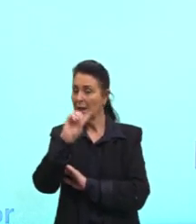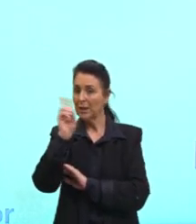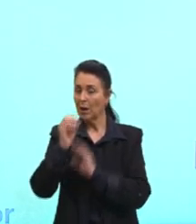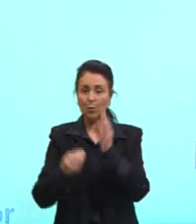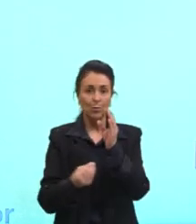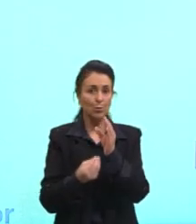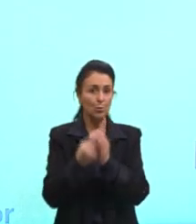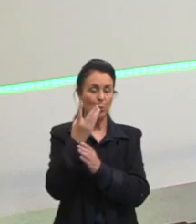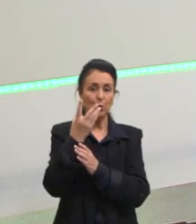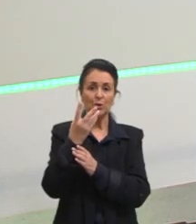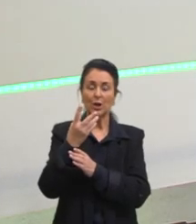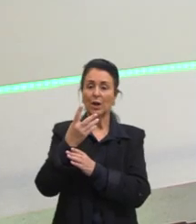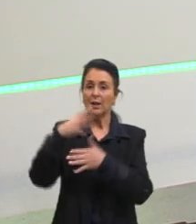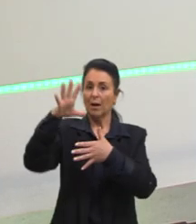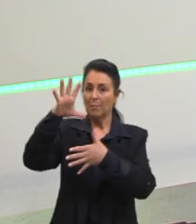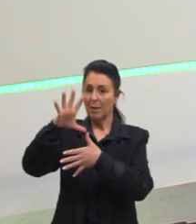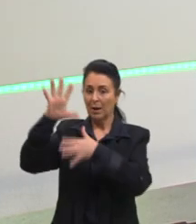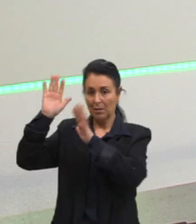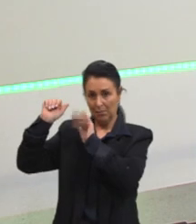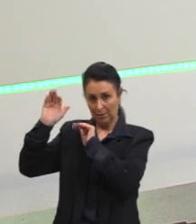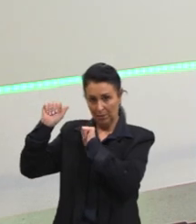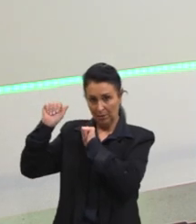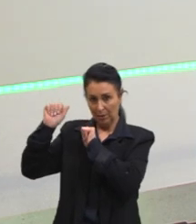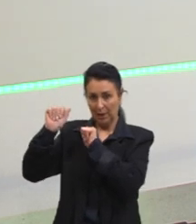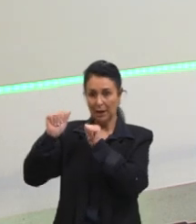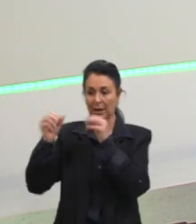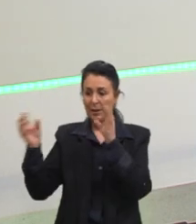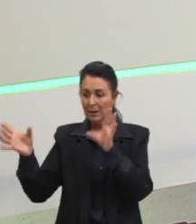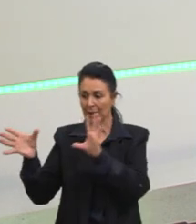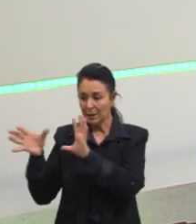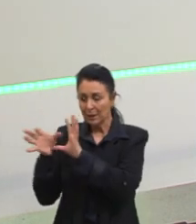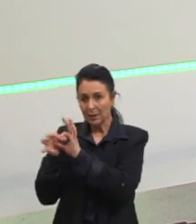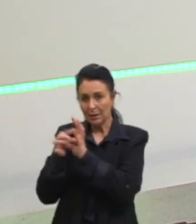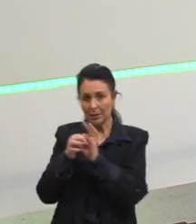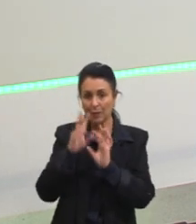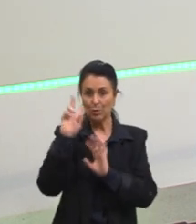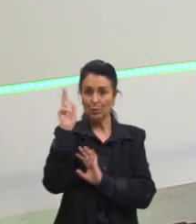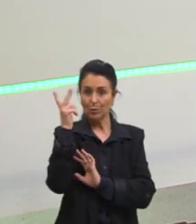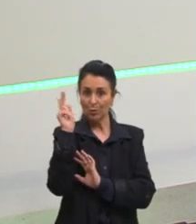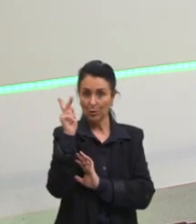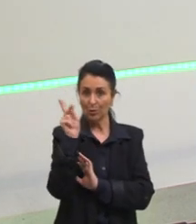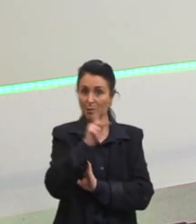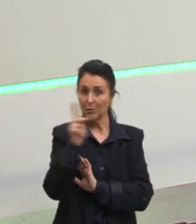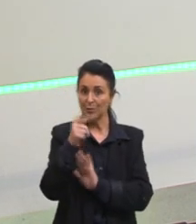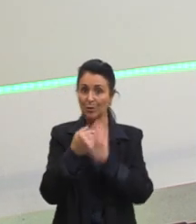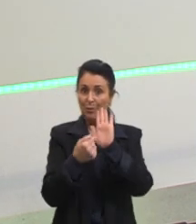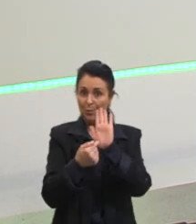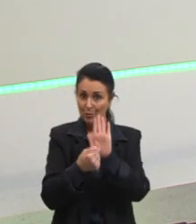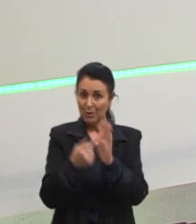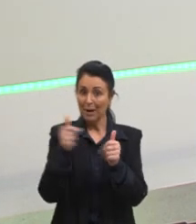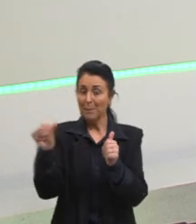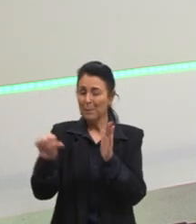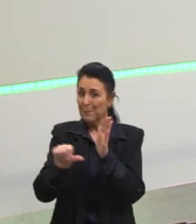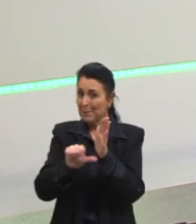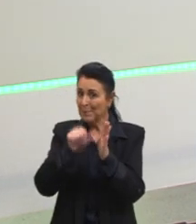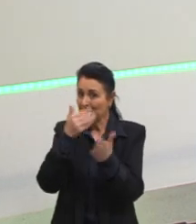Vai surgir dentro daquele contexto histórico que eu apresentei para vocês na aula passada.